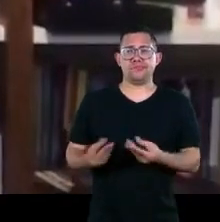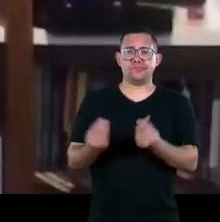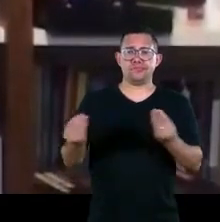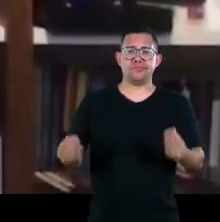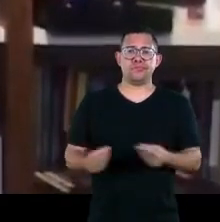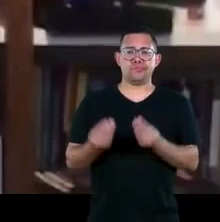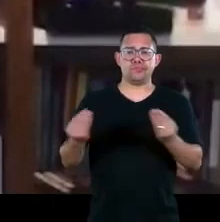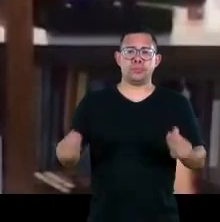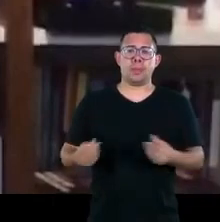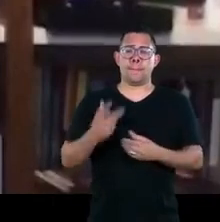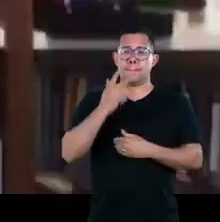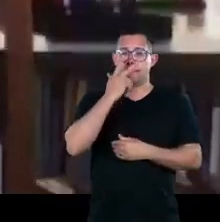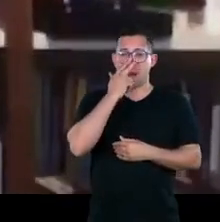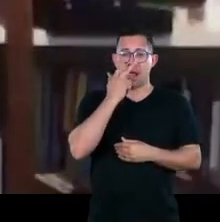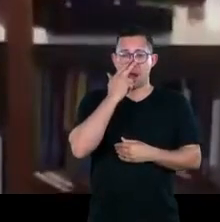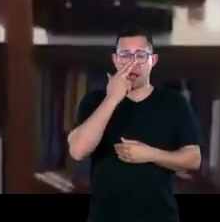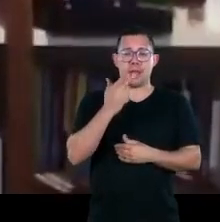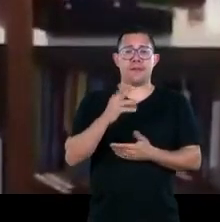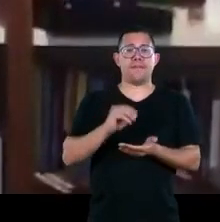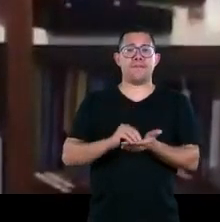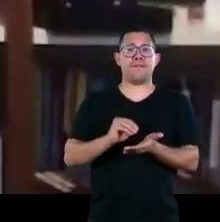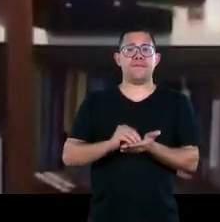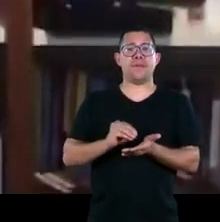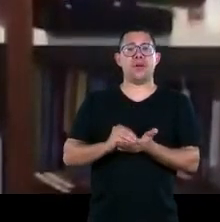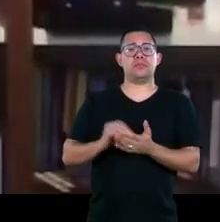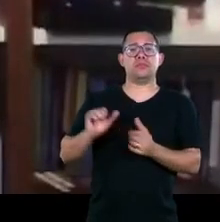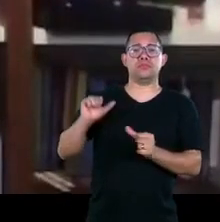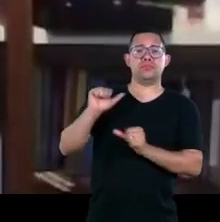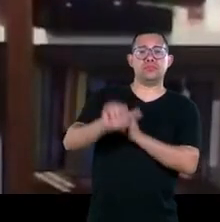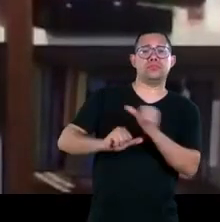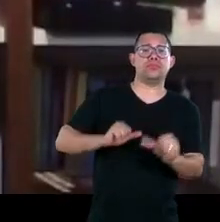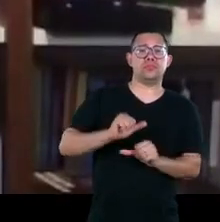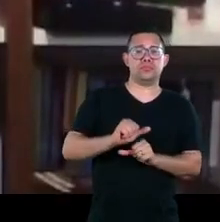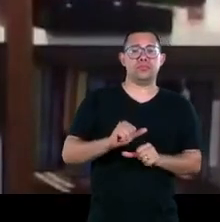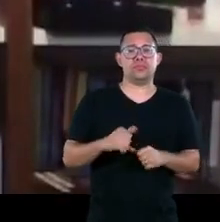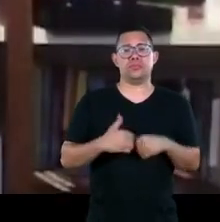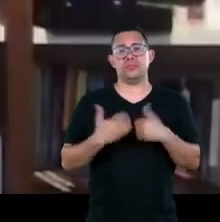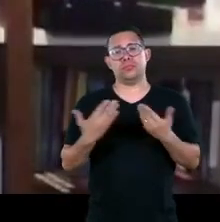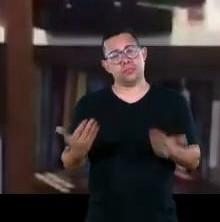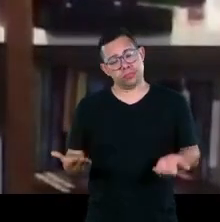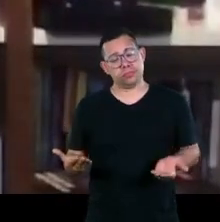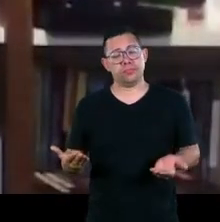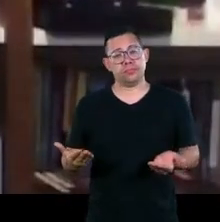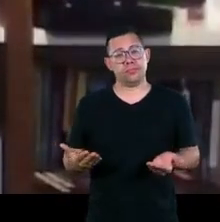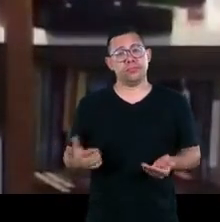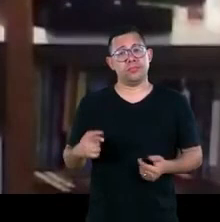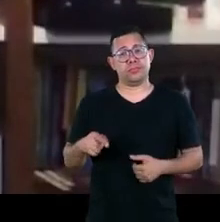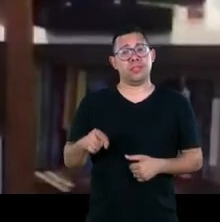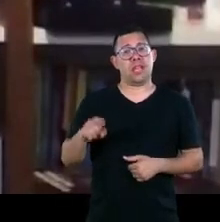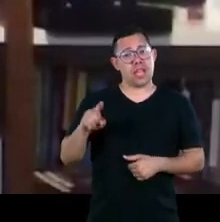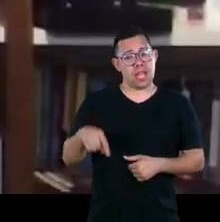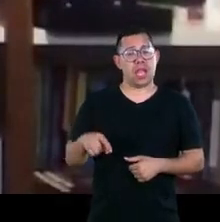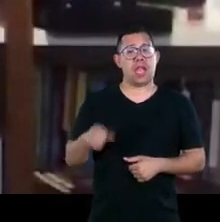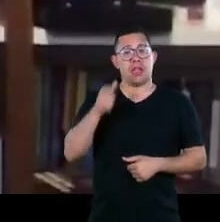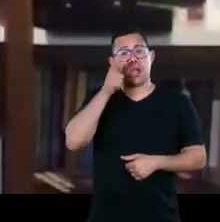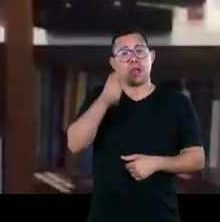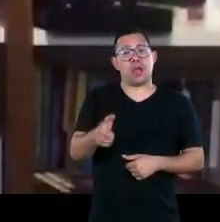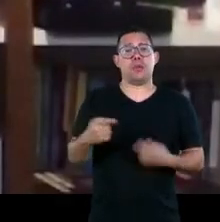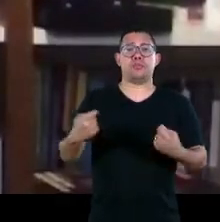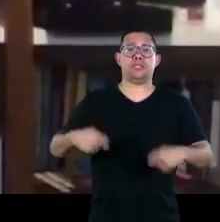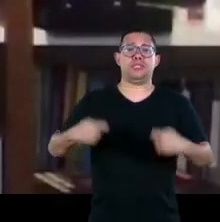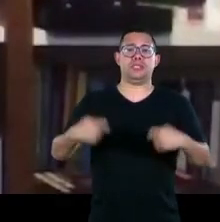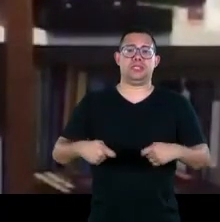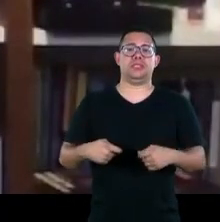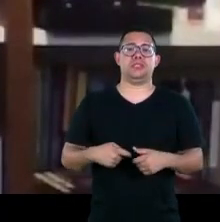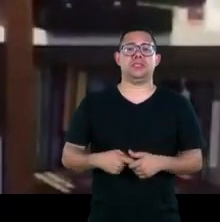enorme de que há um desejo de mudança só isso quer dizer isso é um dado que tem que ser observado a gente não